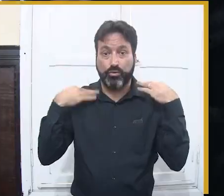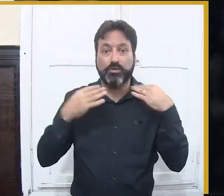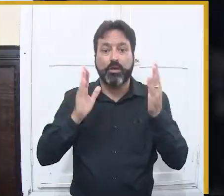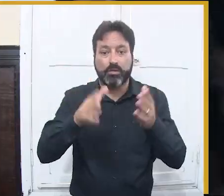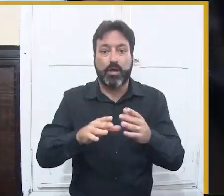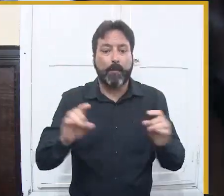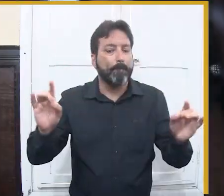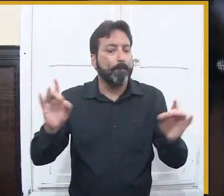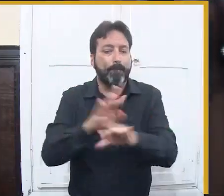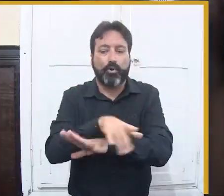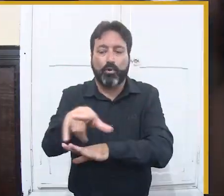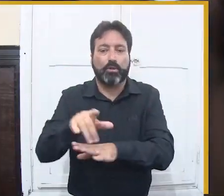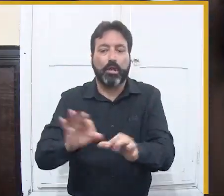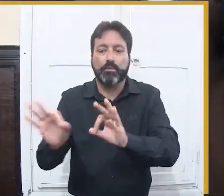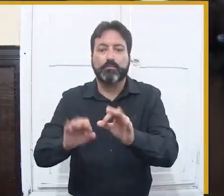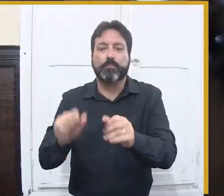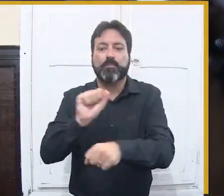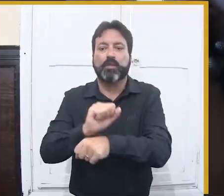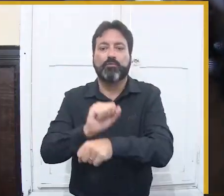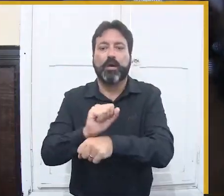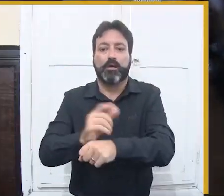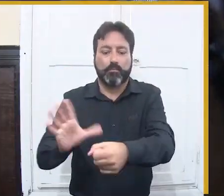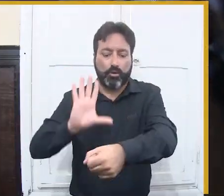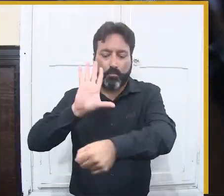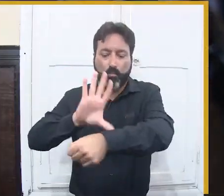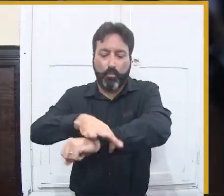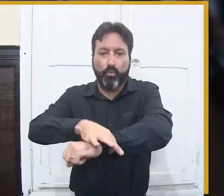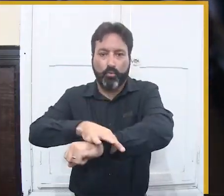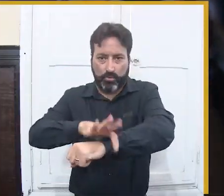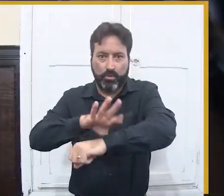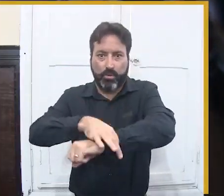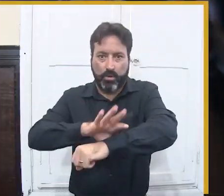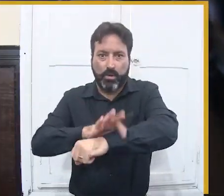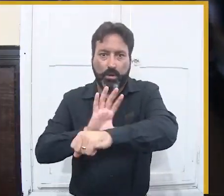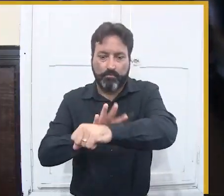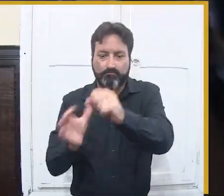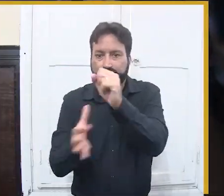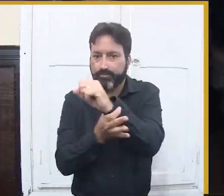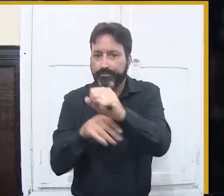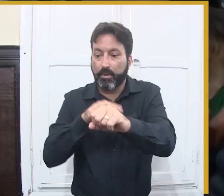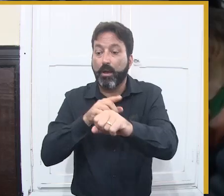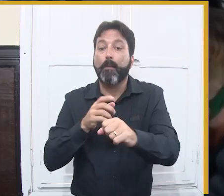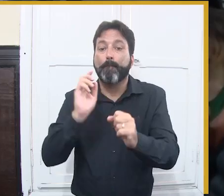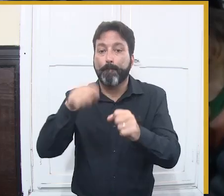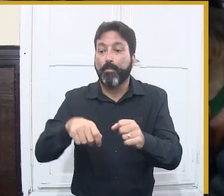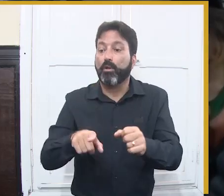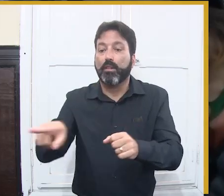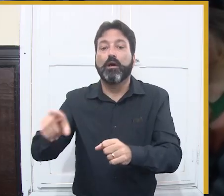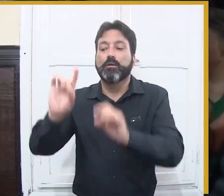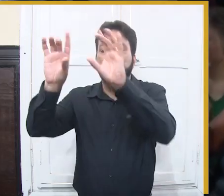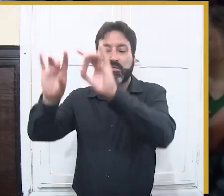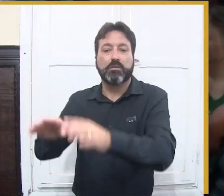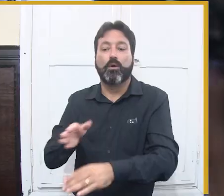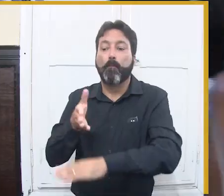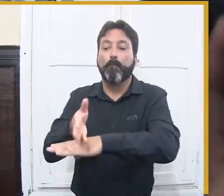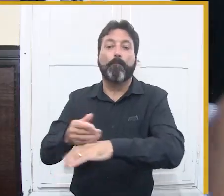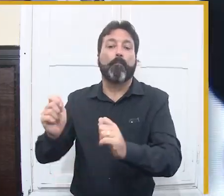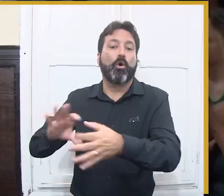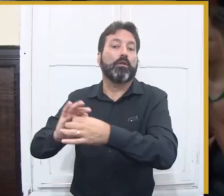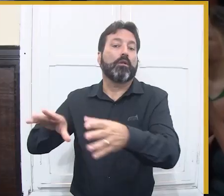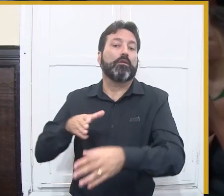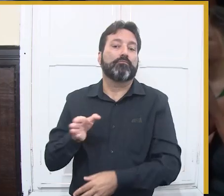acessos, nós temos um acesso específico para turistas e para excursionistas. Então, quando os ônibus